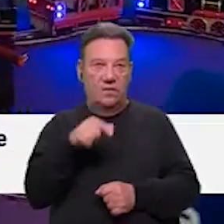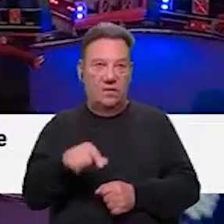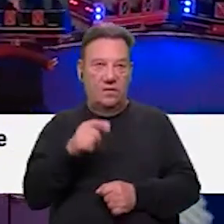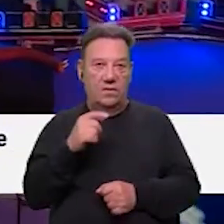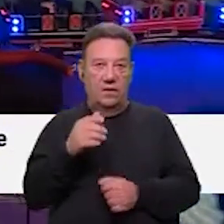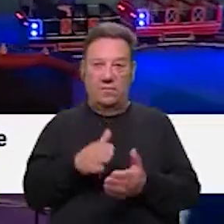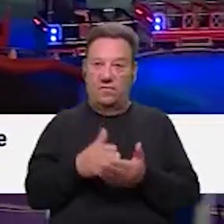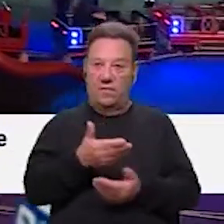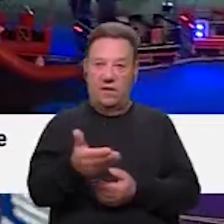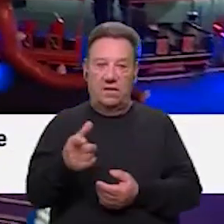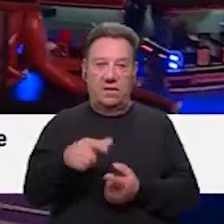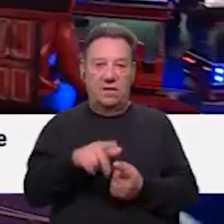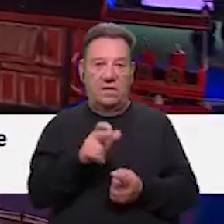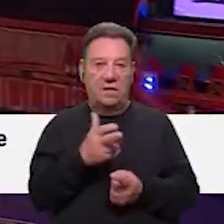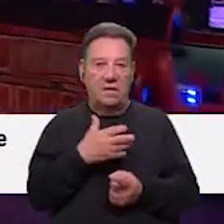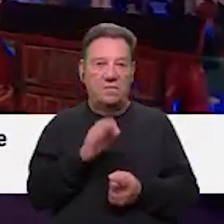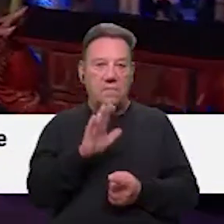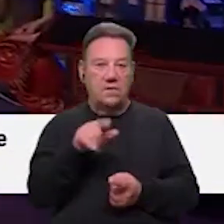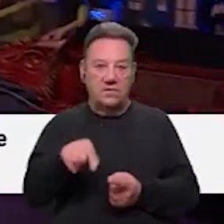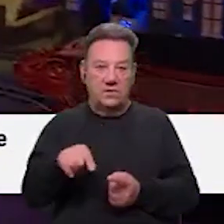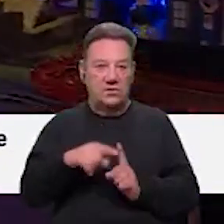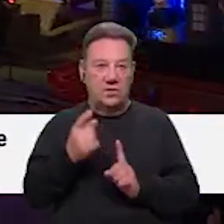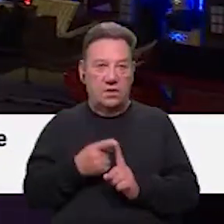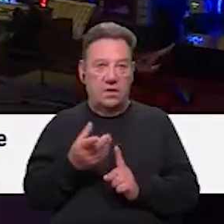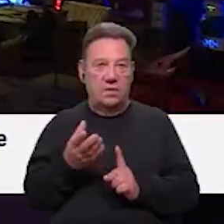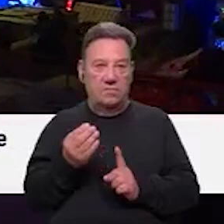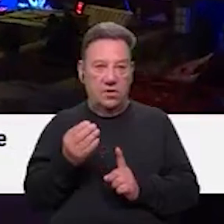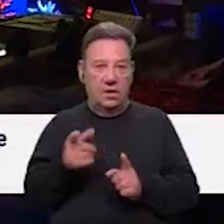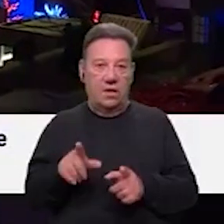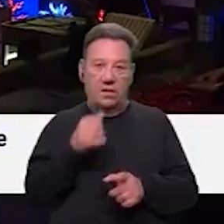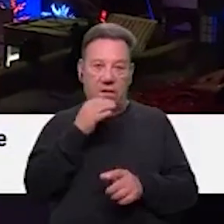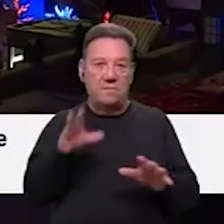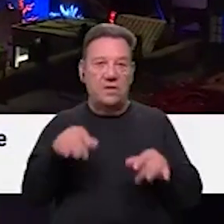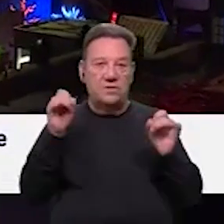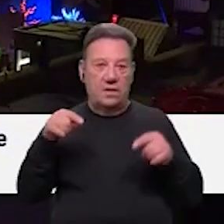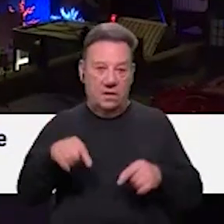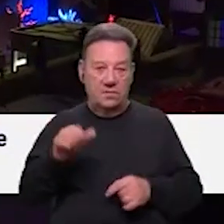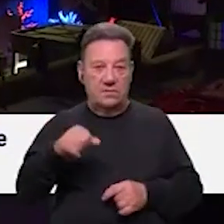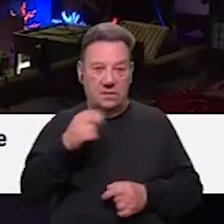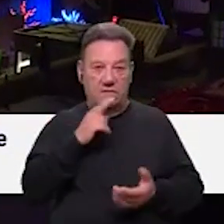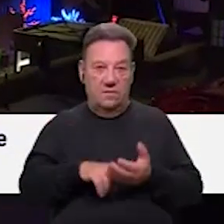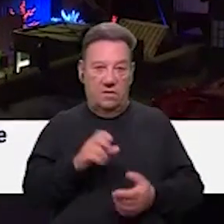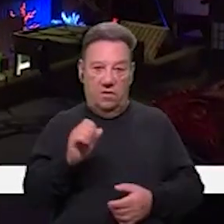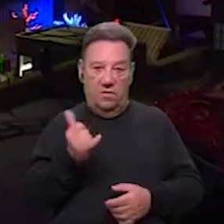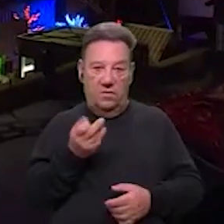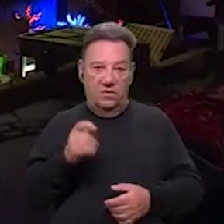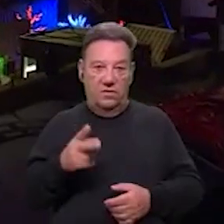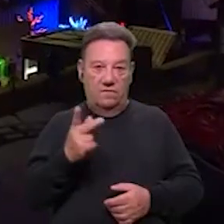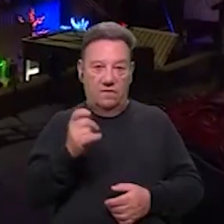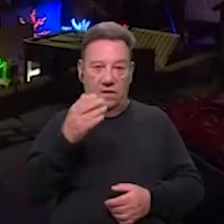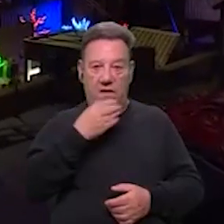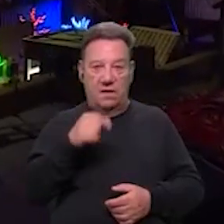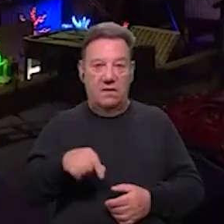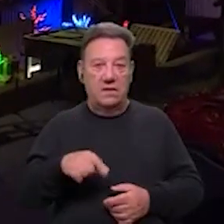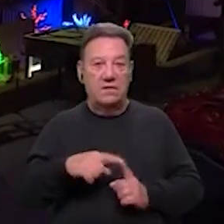usufruir. Ricardo, mas este este ano há muita magia por aqui. É verdade. O Óbito de Vila Natal, esta edição foi, acima de